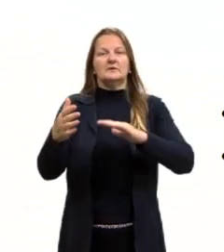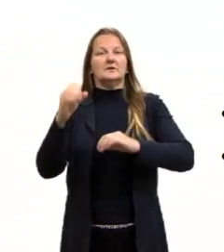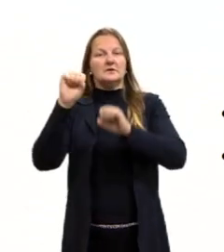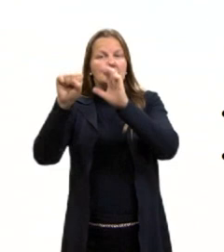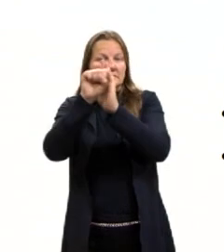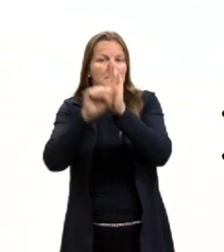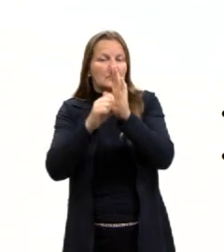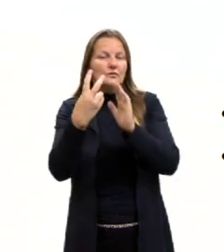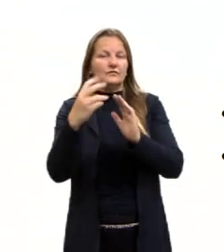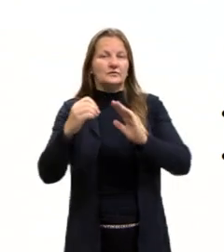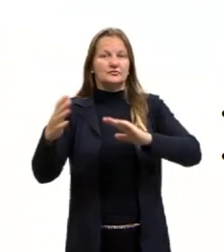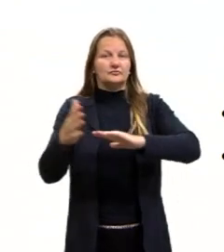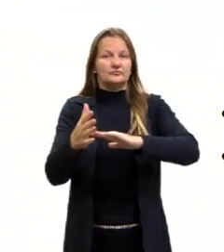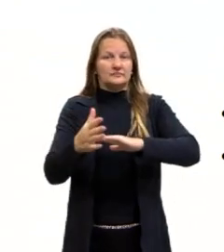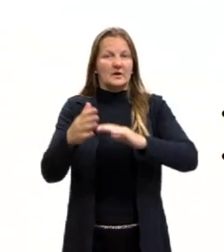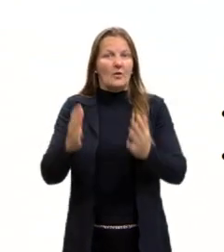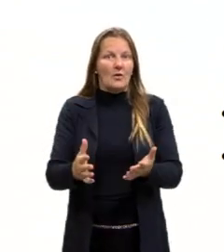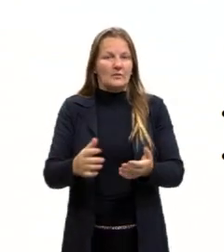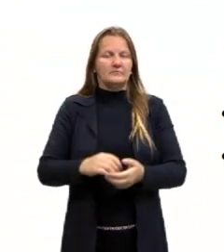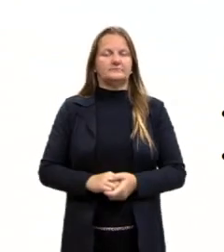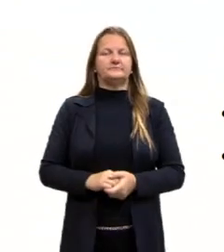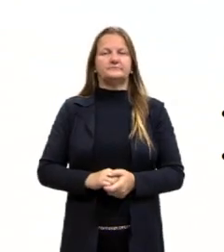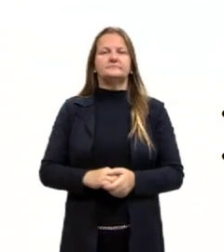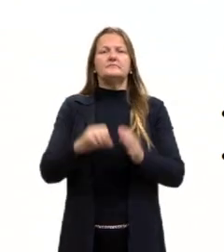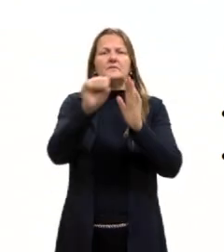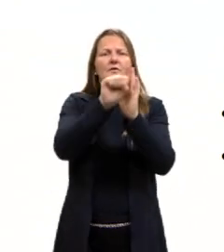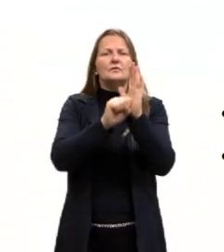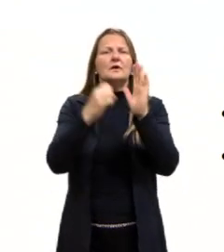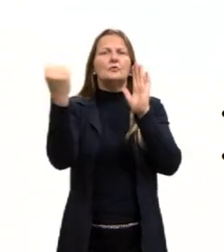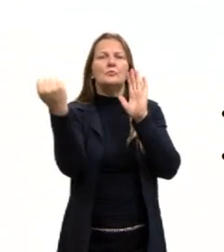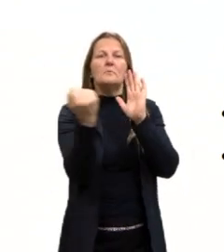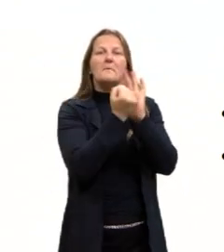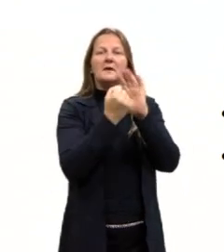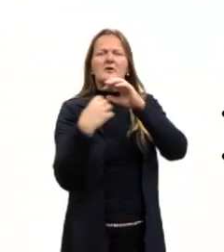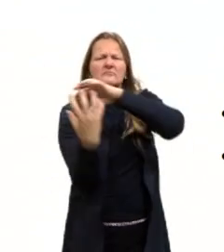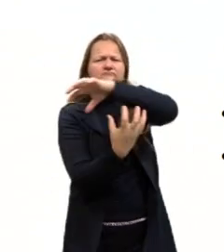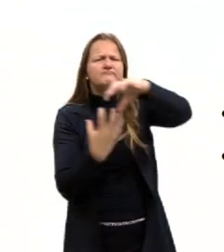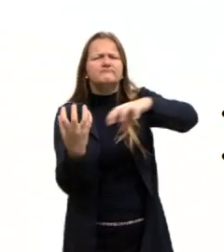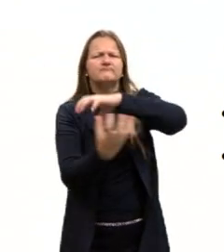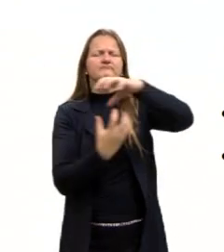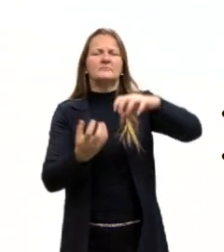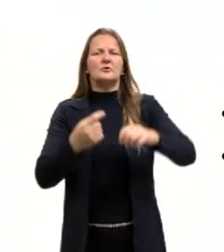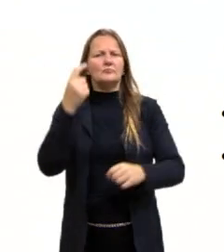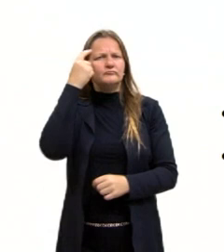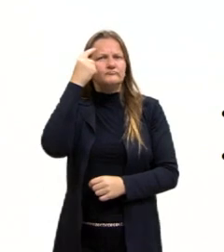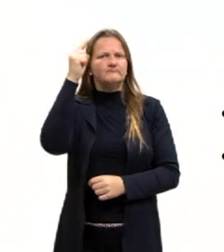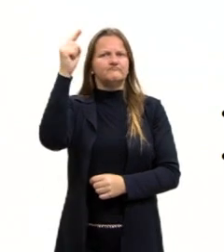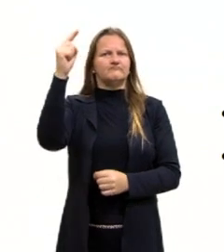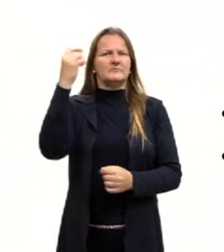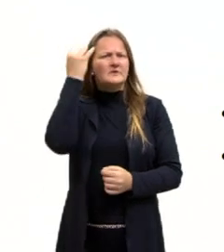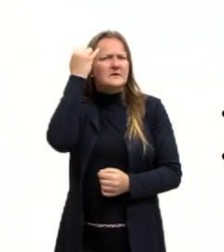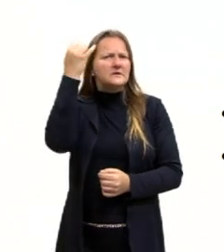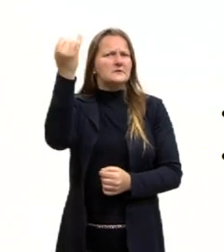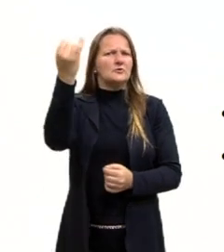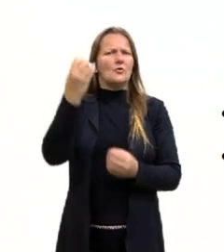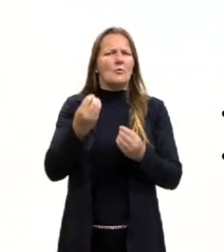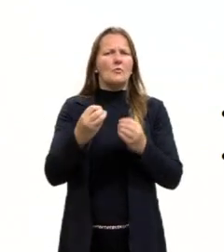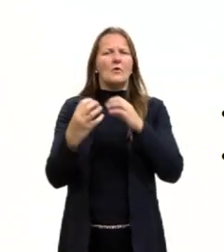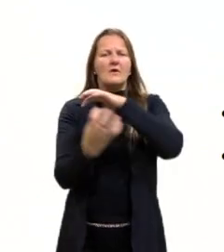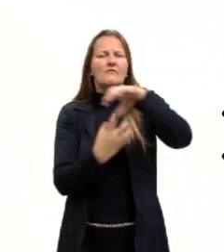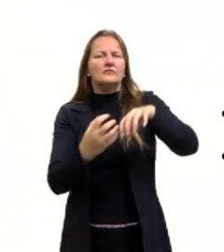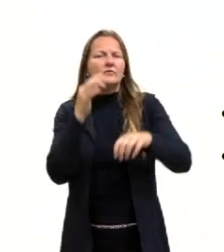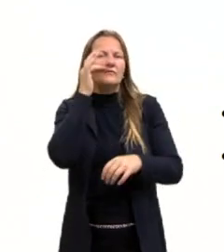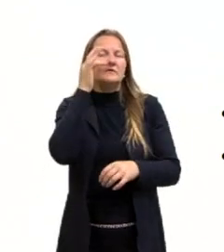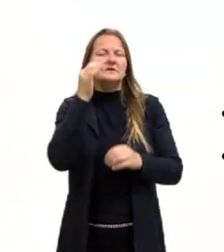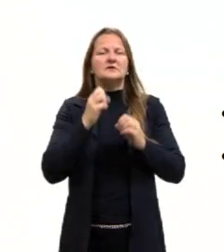Então, esse século, gente, foi um século marcado por revoluções, o ideário da Revolução Francesa se espalha